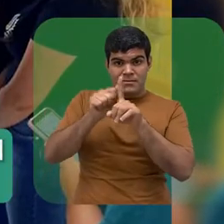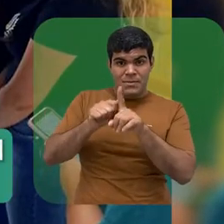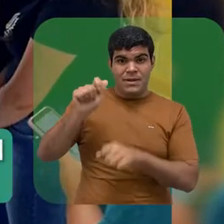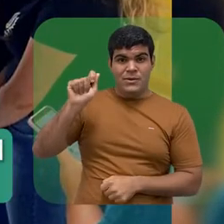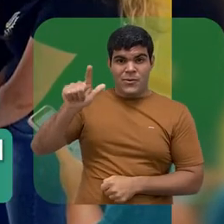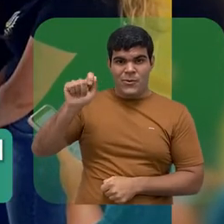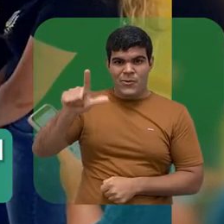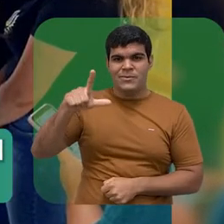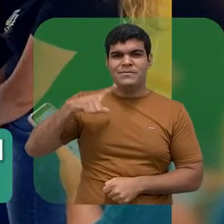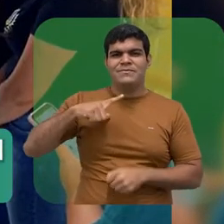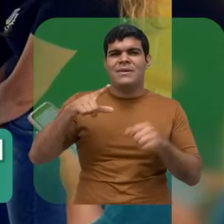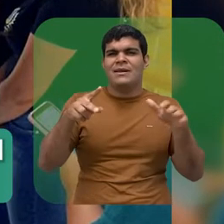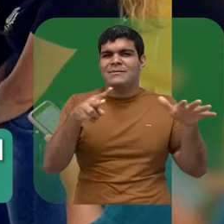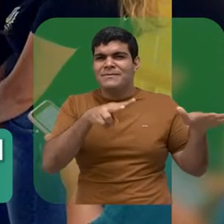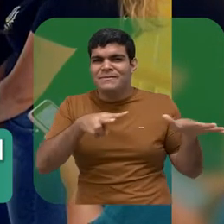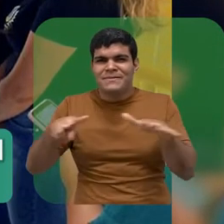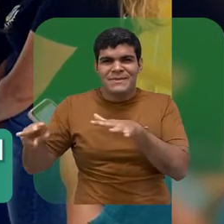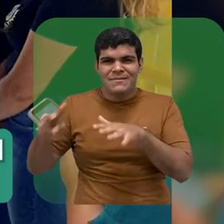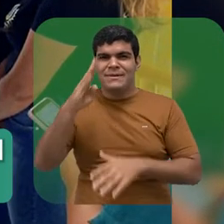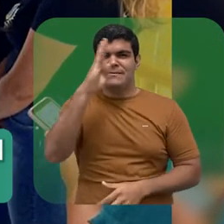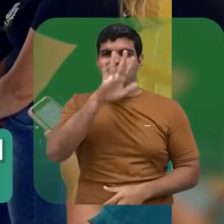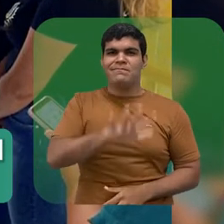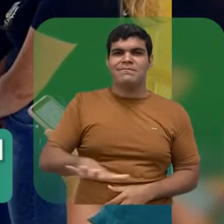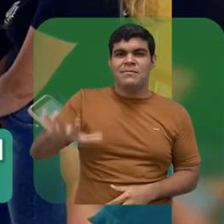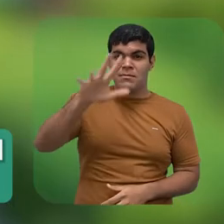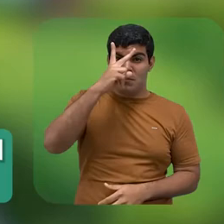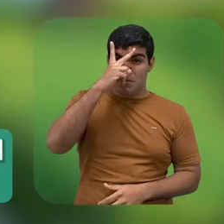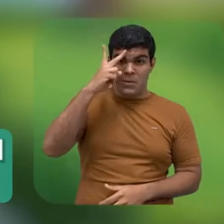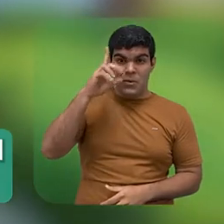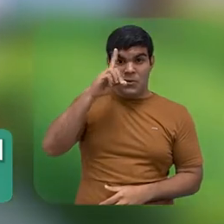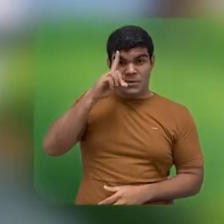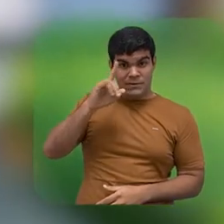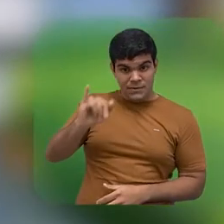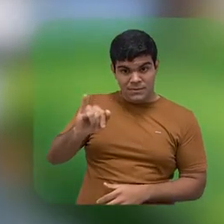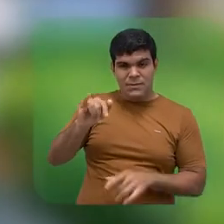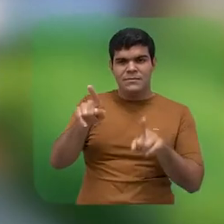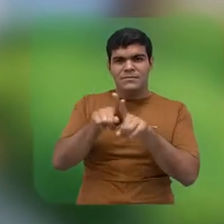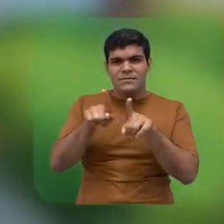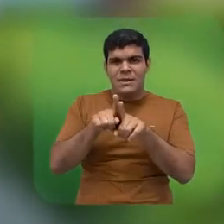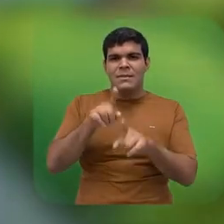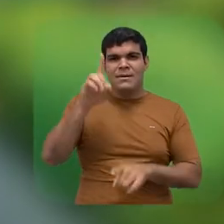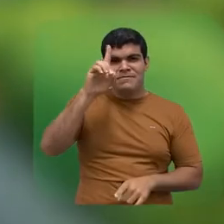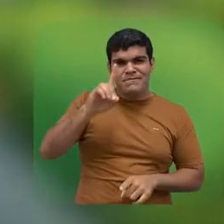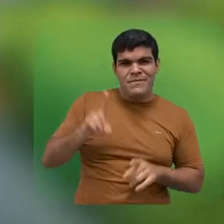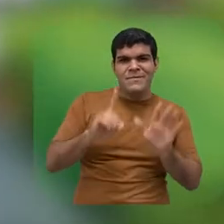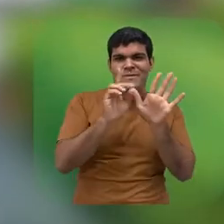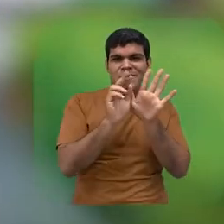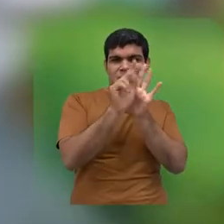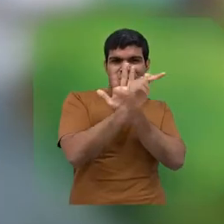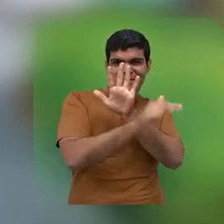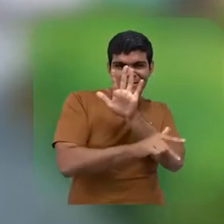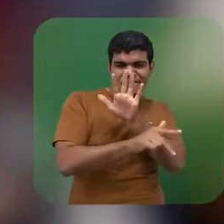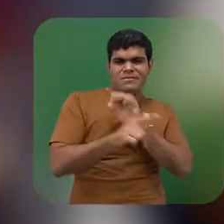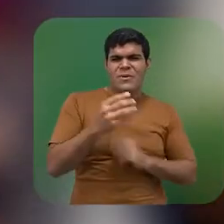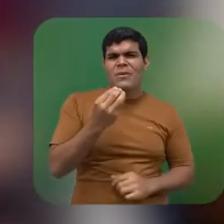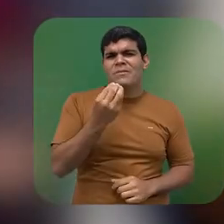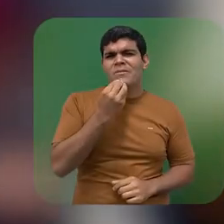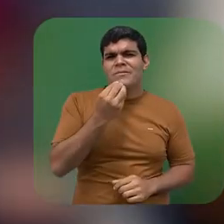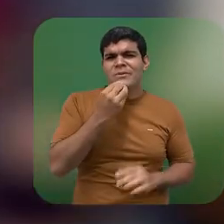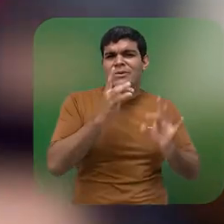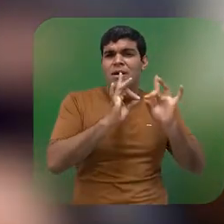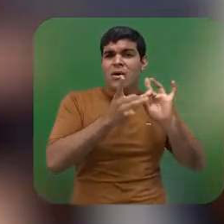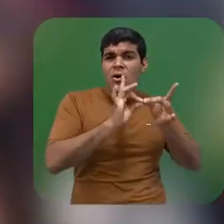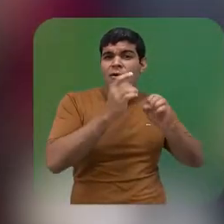Recentemente tivemos a Semana Nacional da Pessoa com Deficiência Intelectual Múltipla, onde tivemos algumas oficinas de Libras,